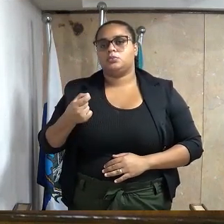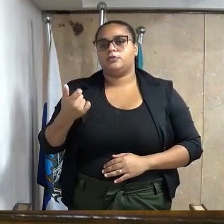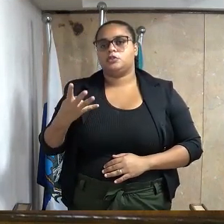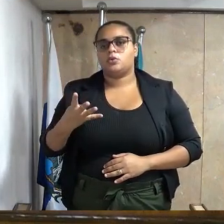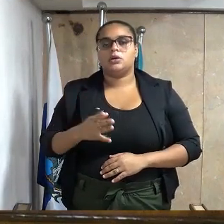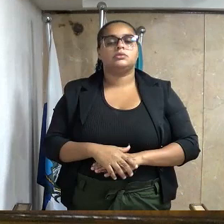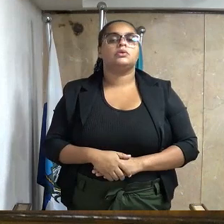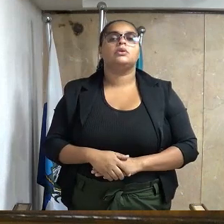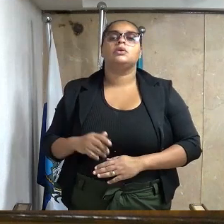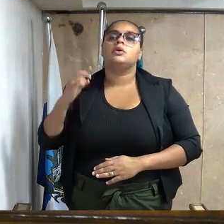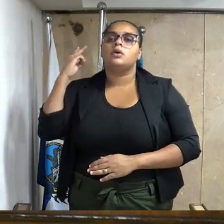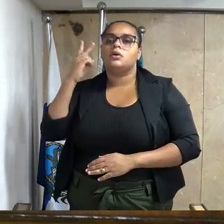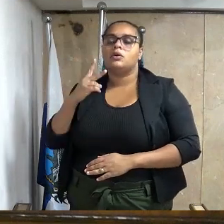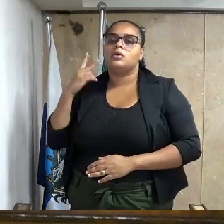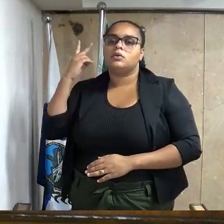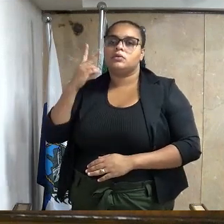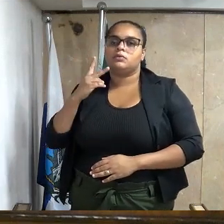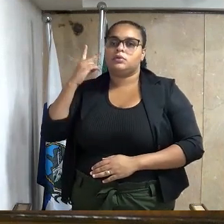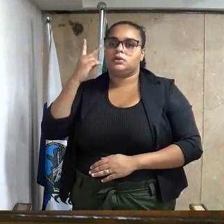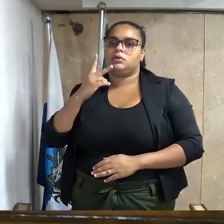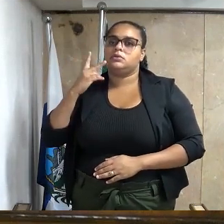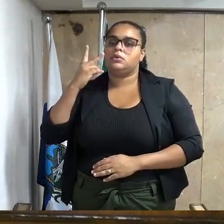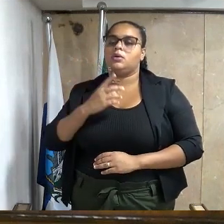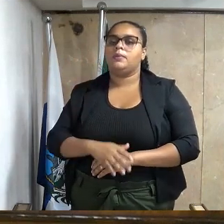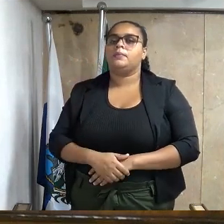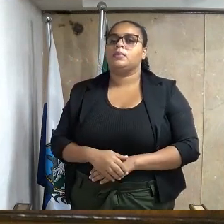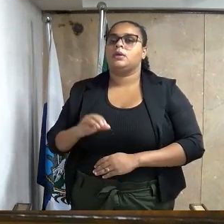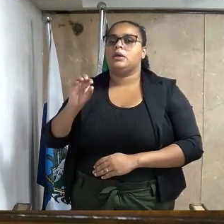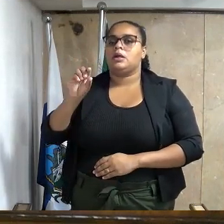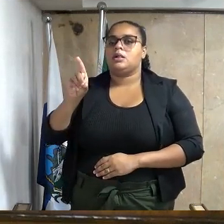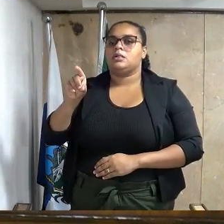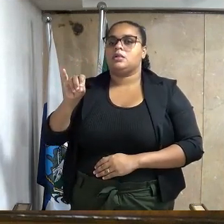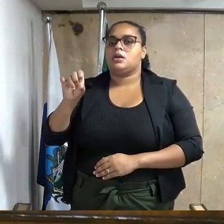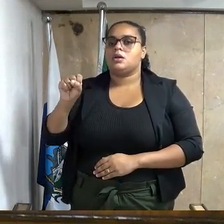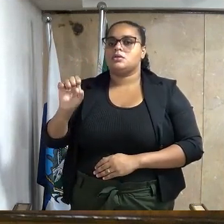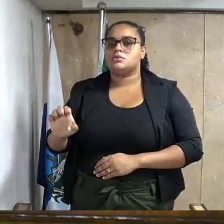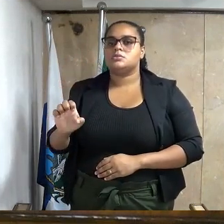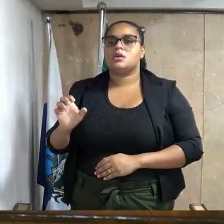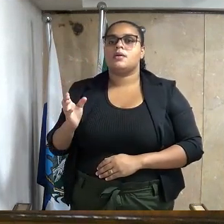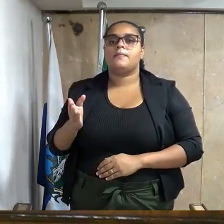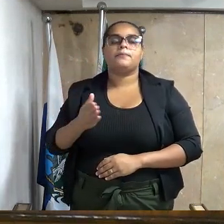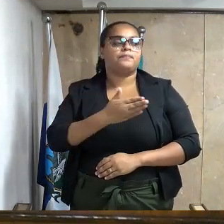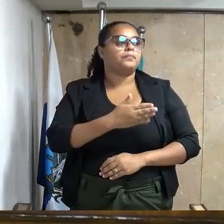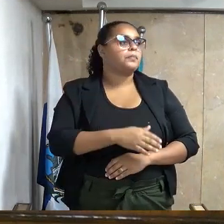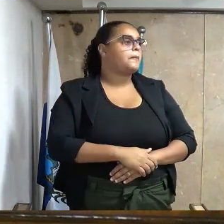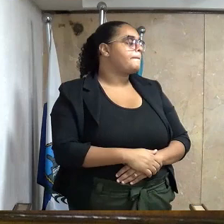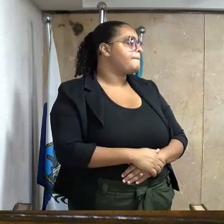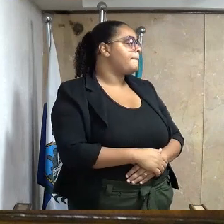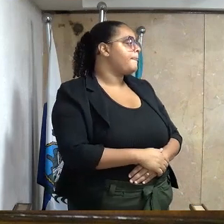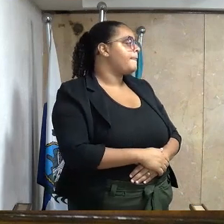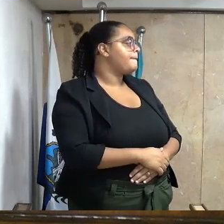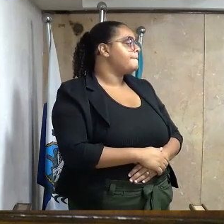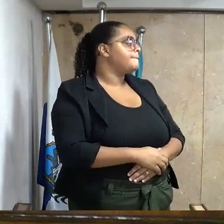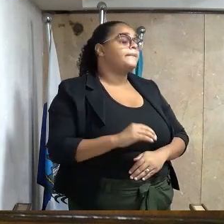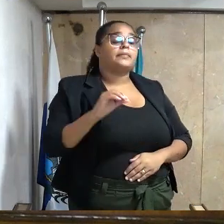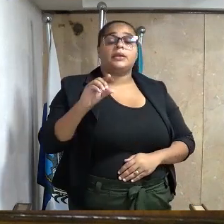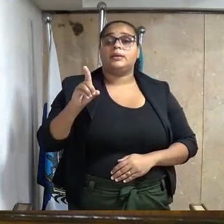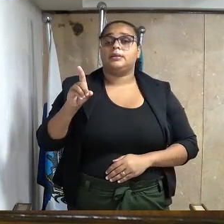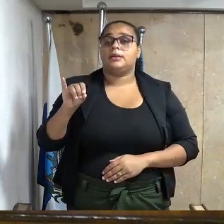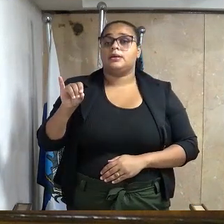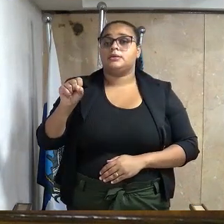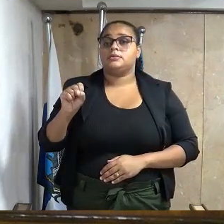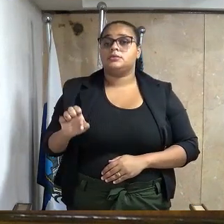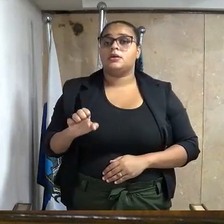da excelentíssima senhora vereador, Deise Quaresma Ribeiro, Deise do Soudino,